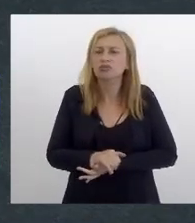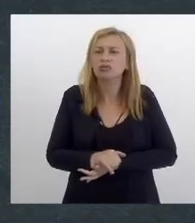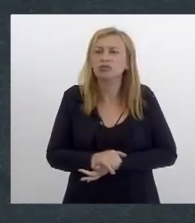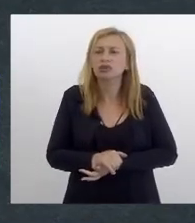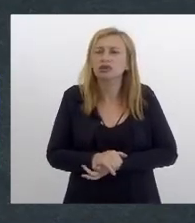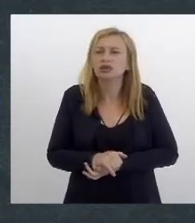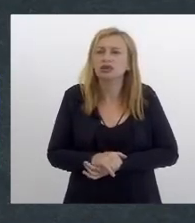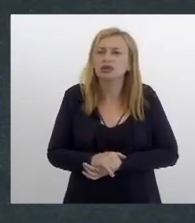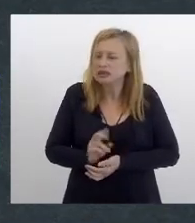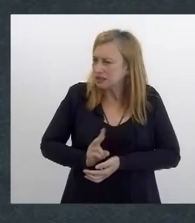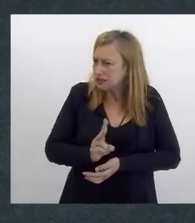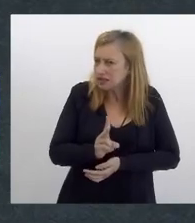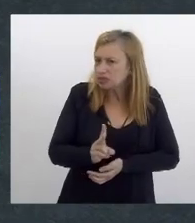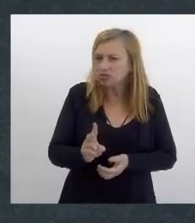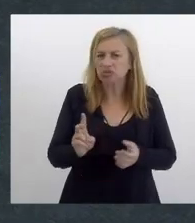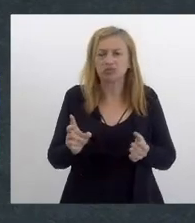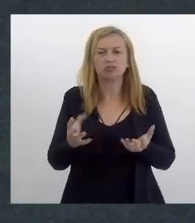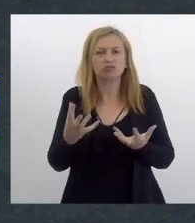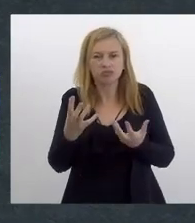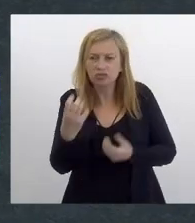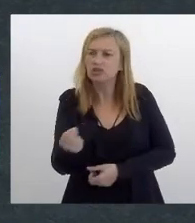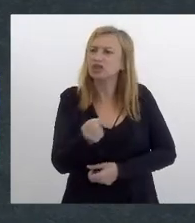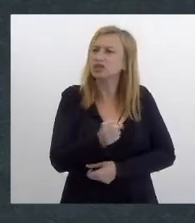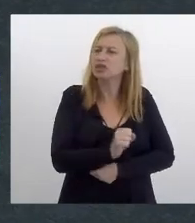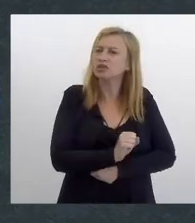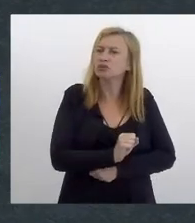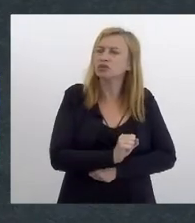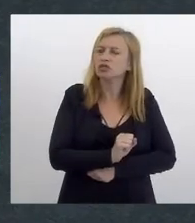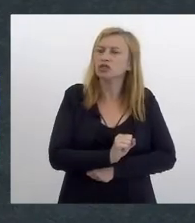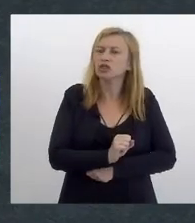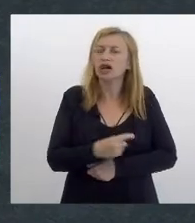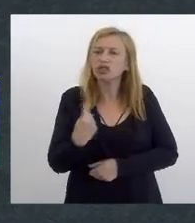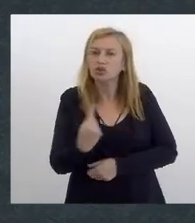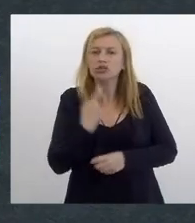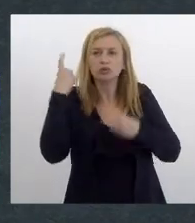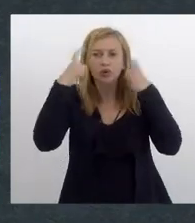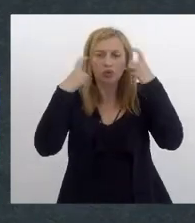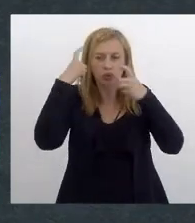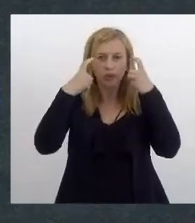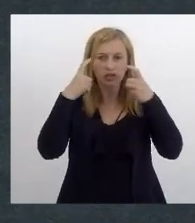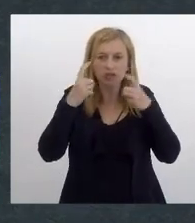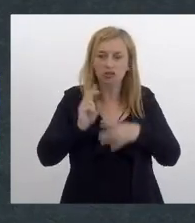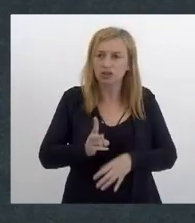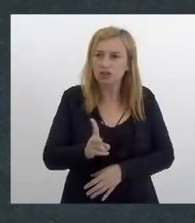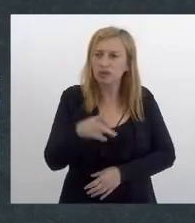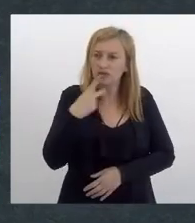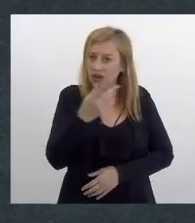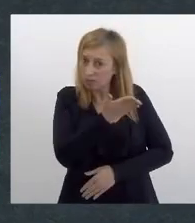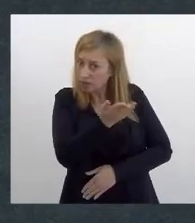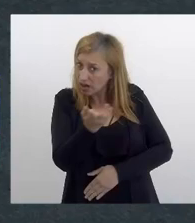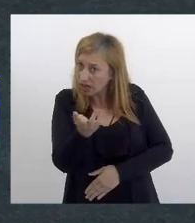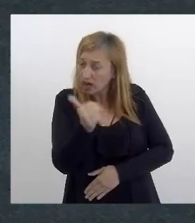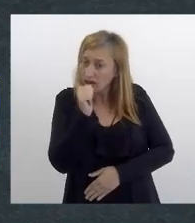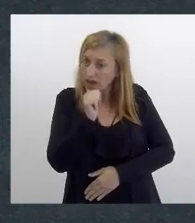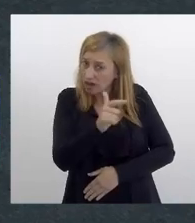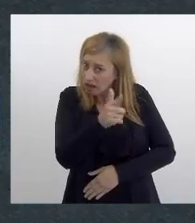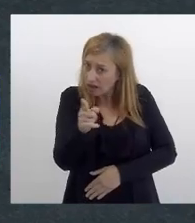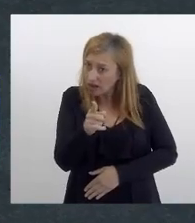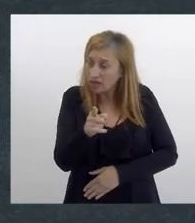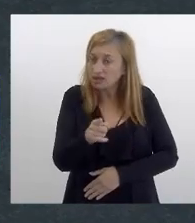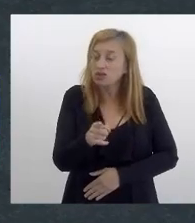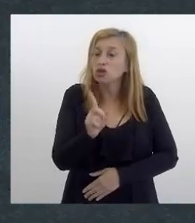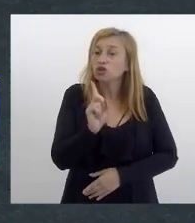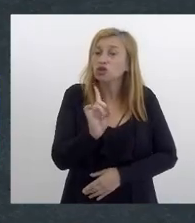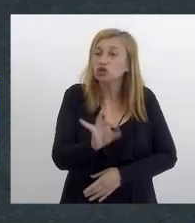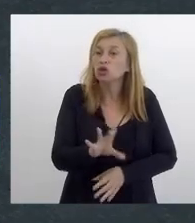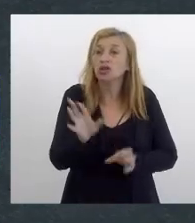sempre fomos favoráveis no entanto a nossa preocupação e eu sempre falei para elas era em